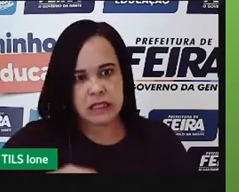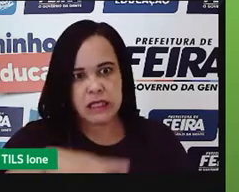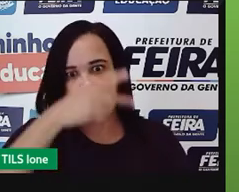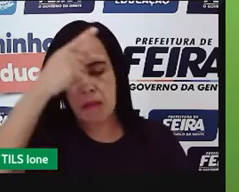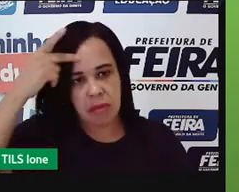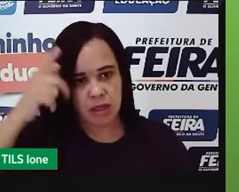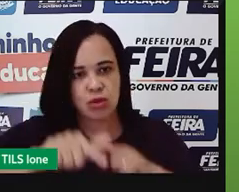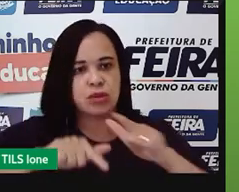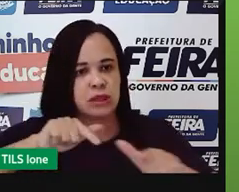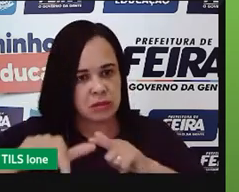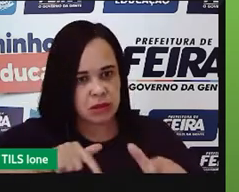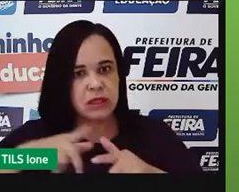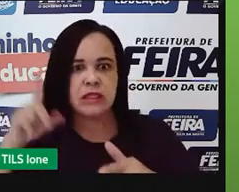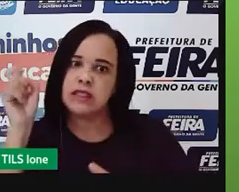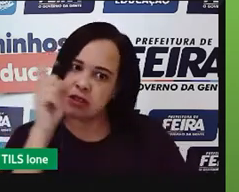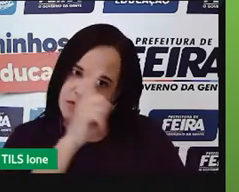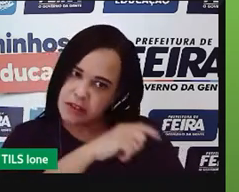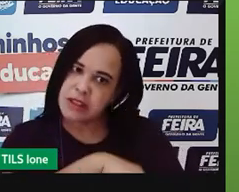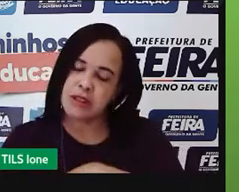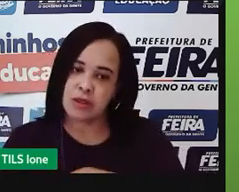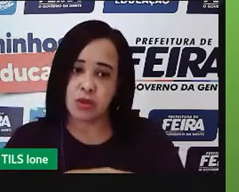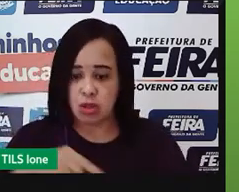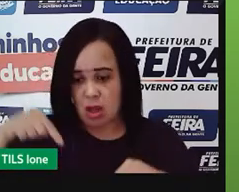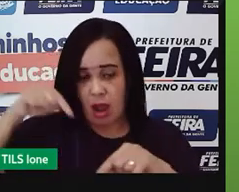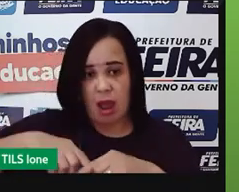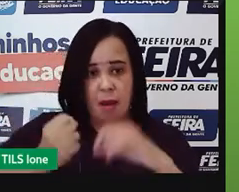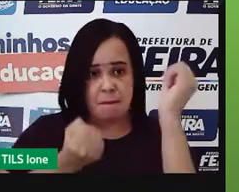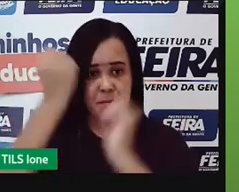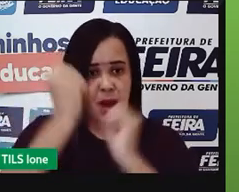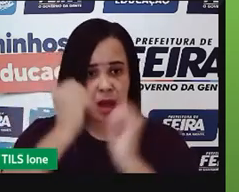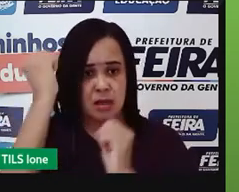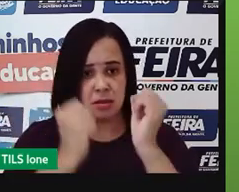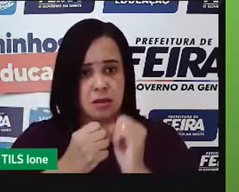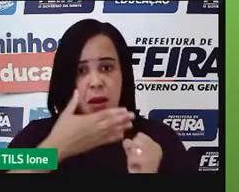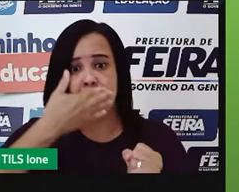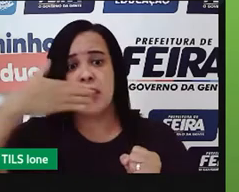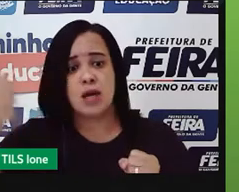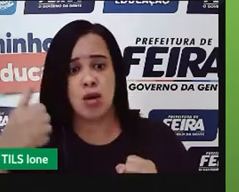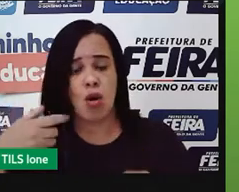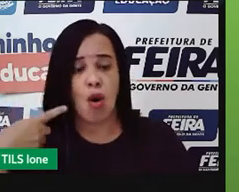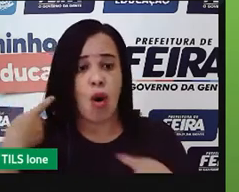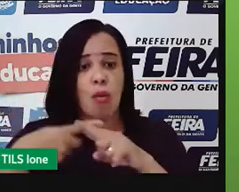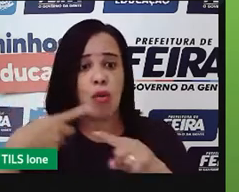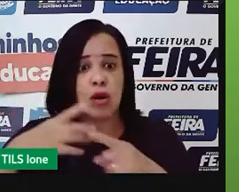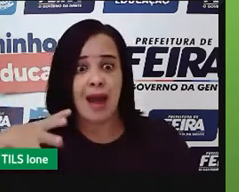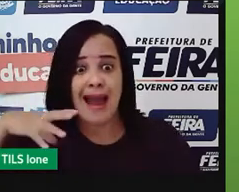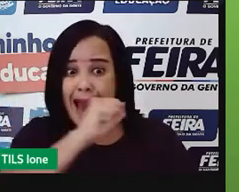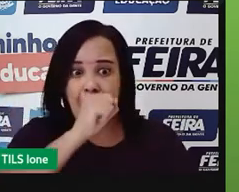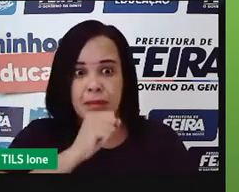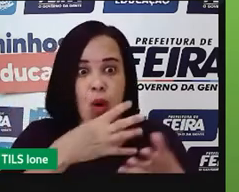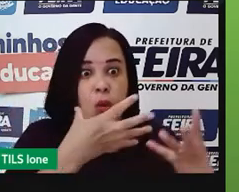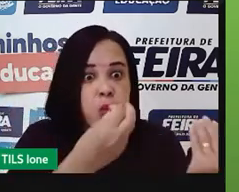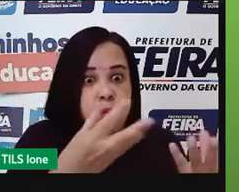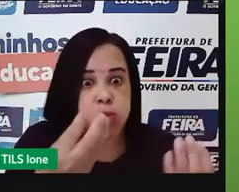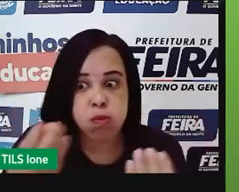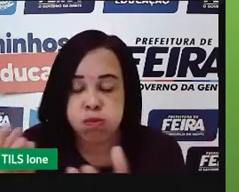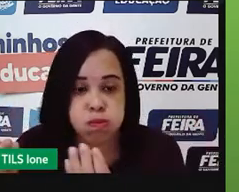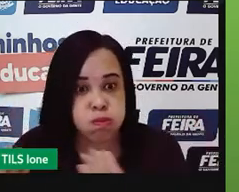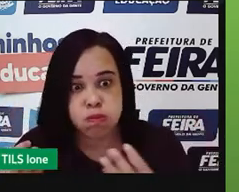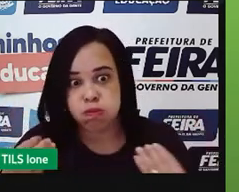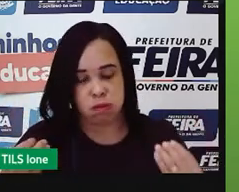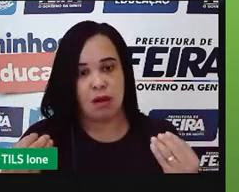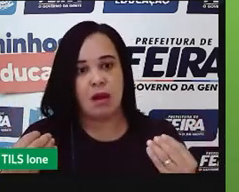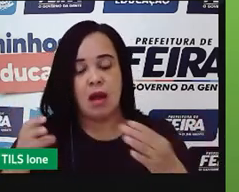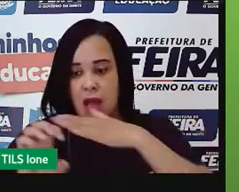Em poucos minutos, faz a colheita de não sei quantos trabalhadores, e ainda já manda ele já enroladinho, do jeitinho que a